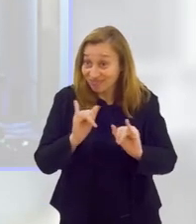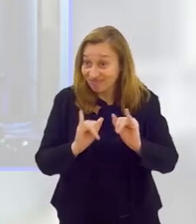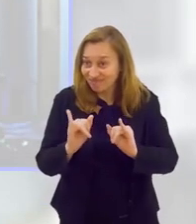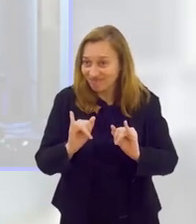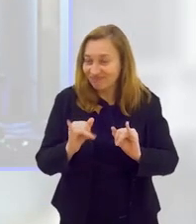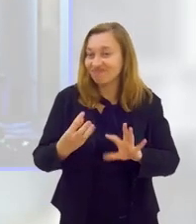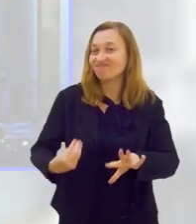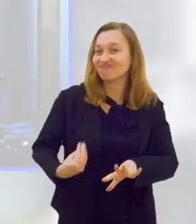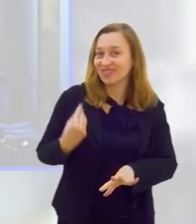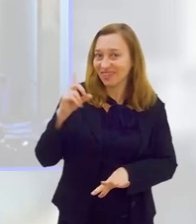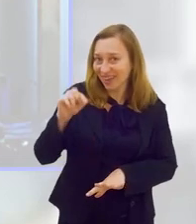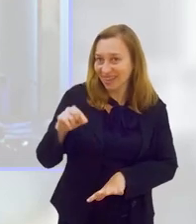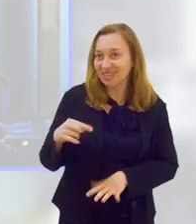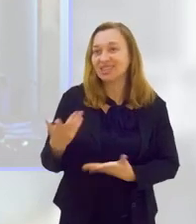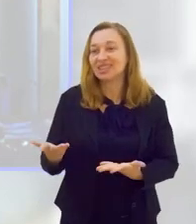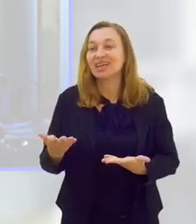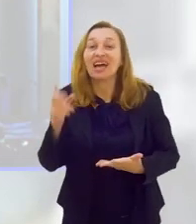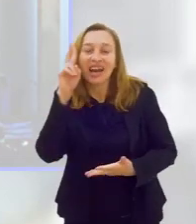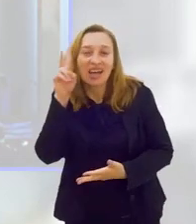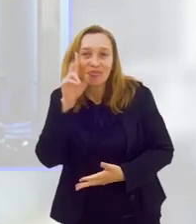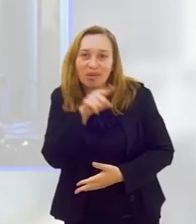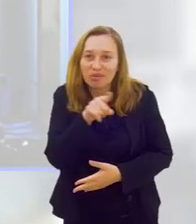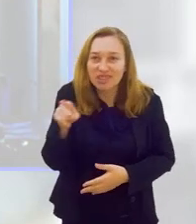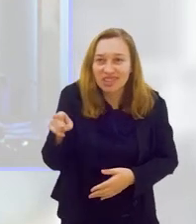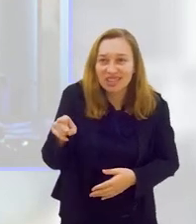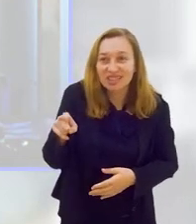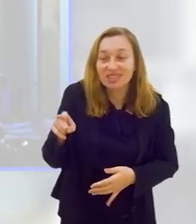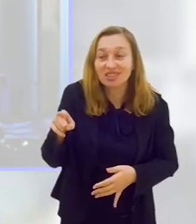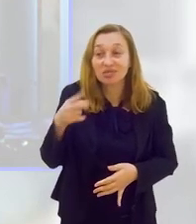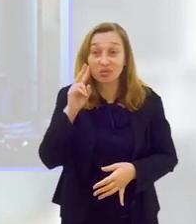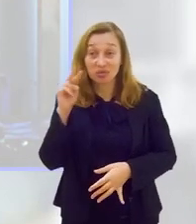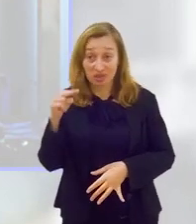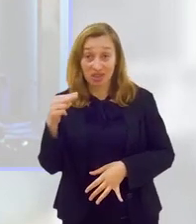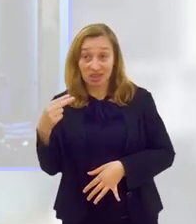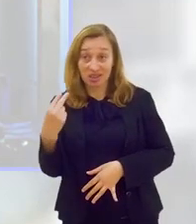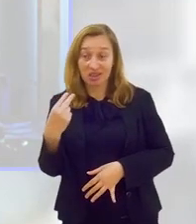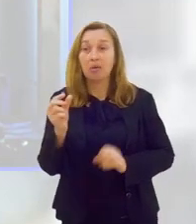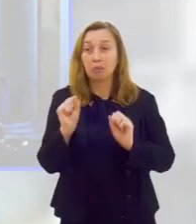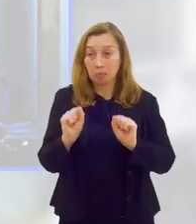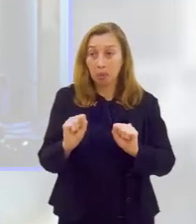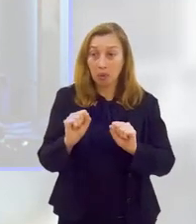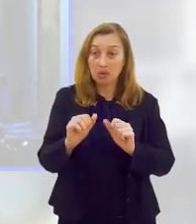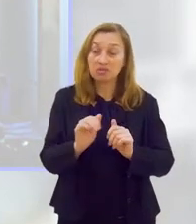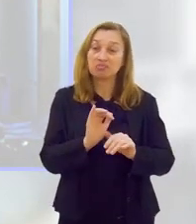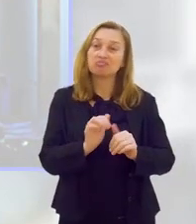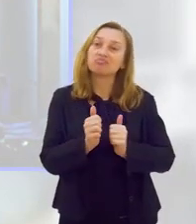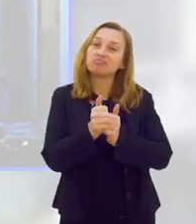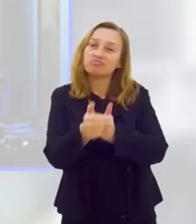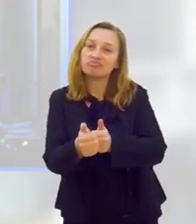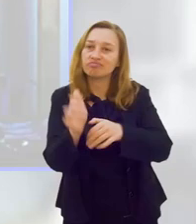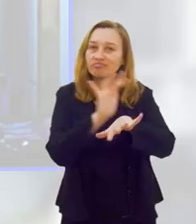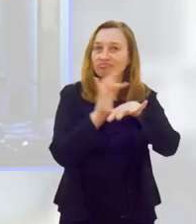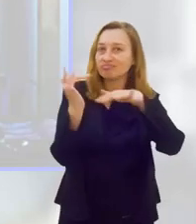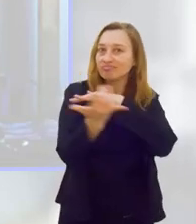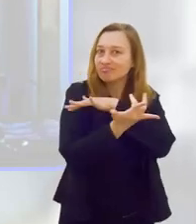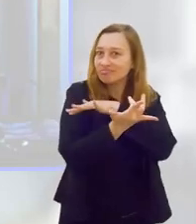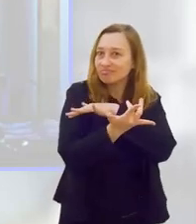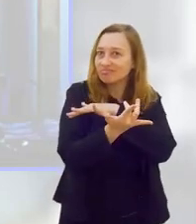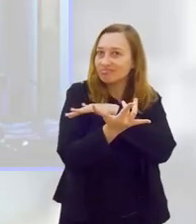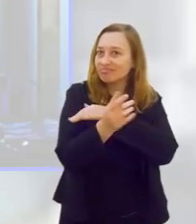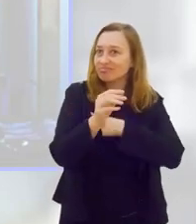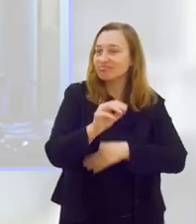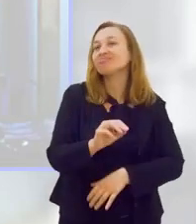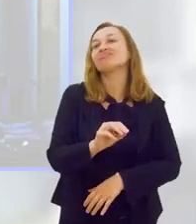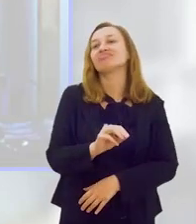Informação também é vida, né? Gostaria de lembrar para você que nos assiste e que também pode acompanhar nossa programação